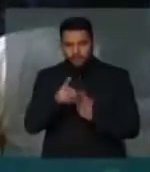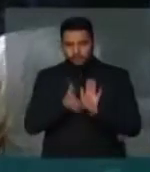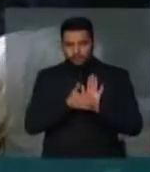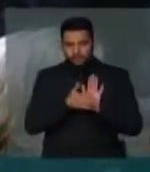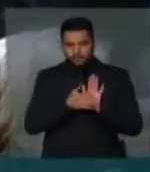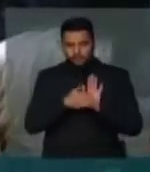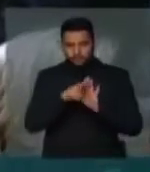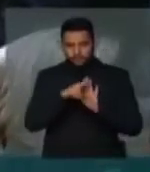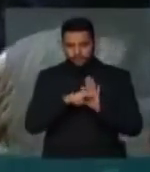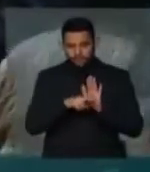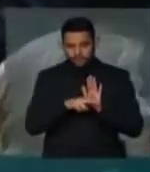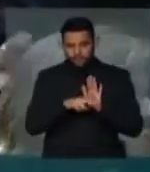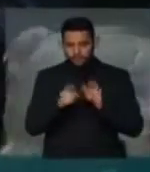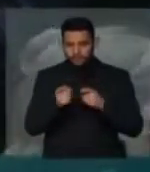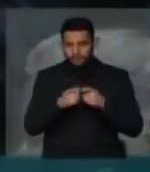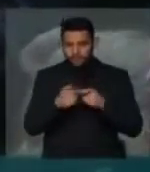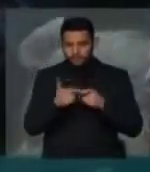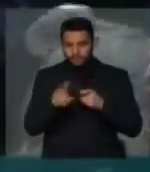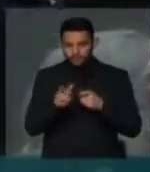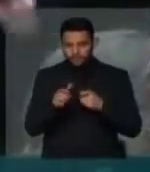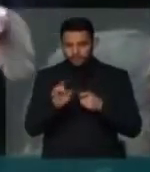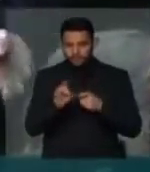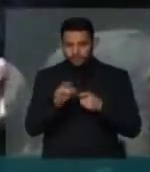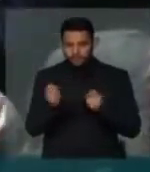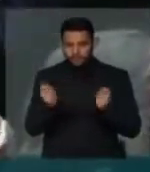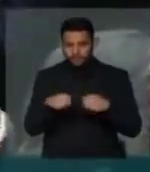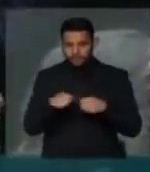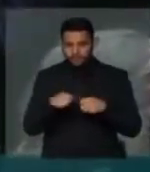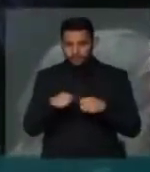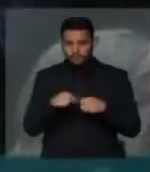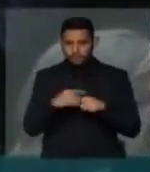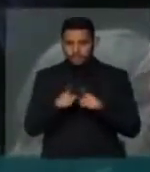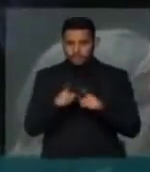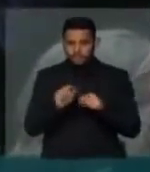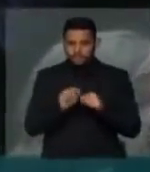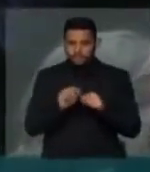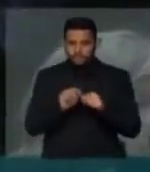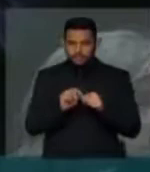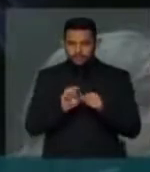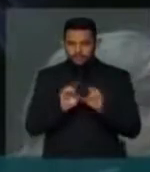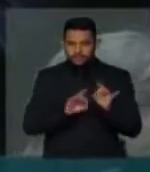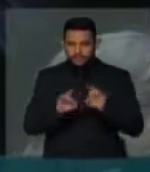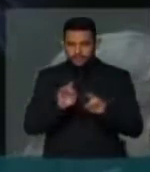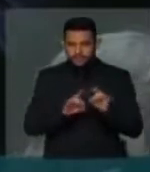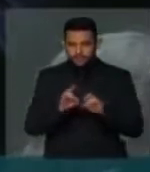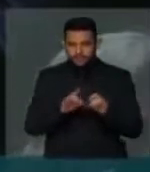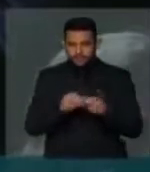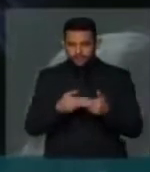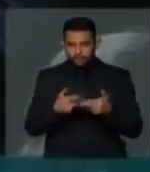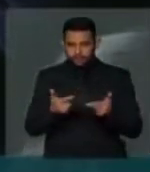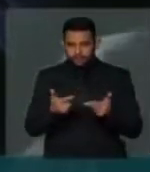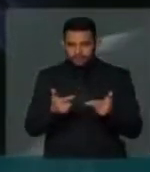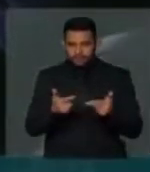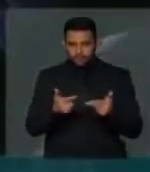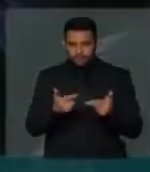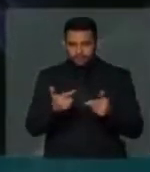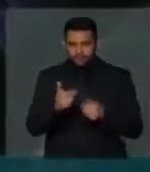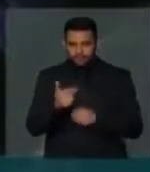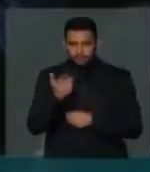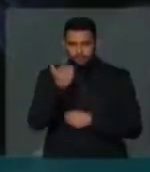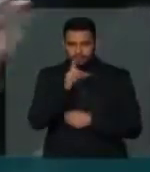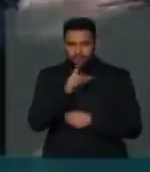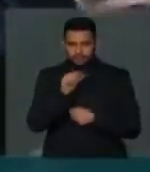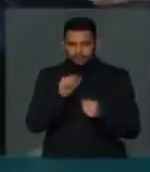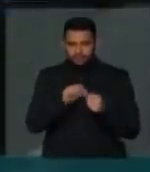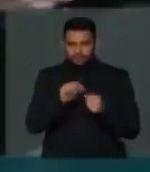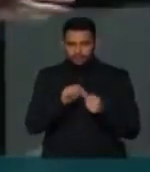onde estabelece que os médicos não sejam só capacitados e sim, contínuo de especialista, coisa que não conseguiríamos